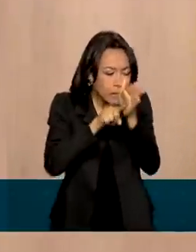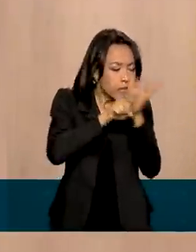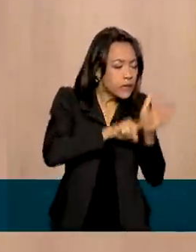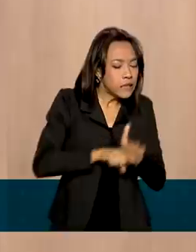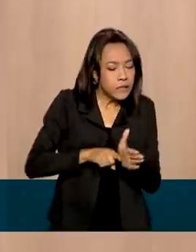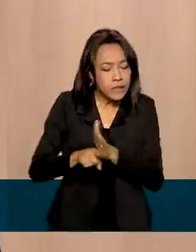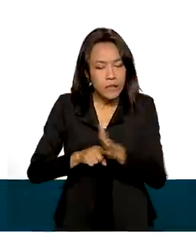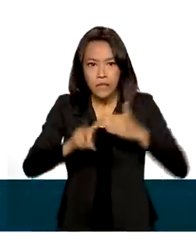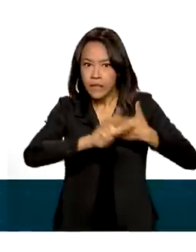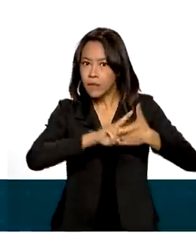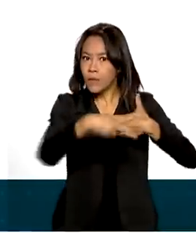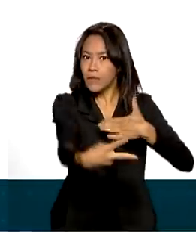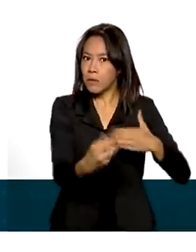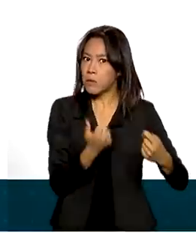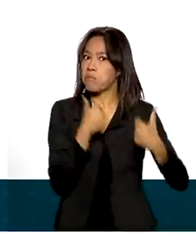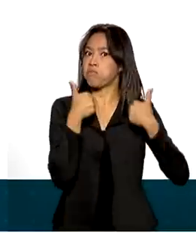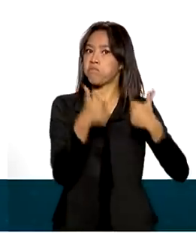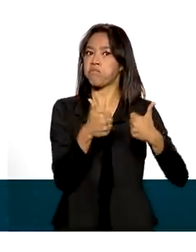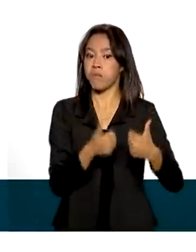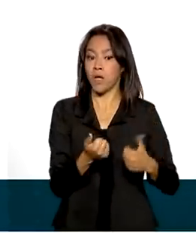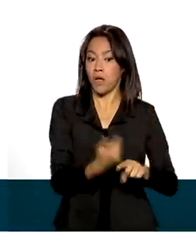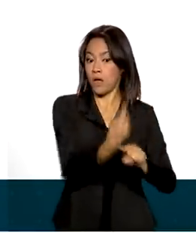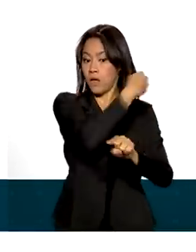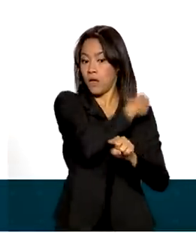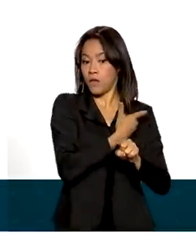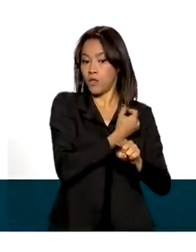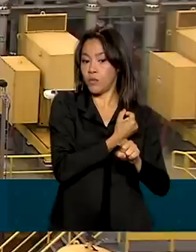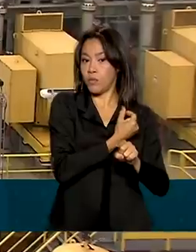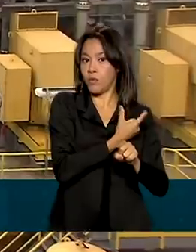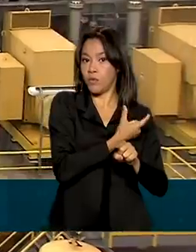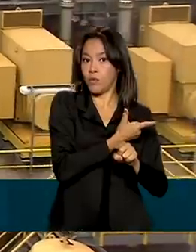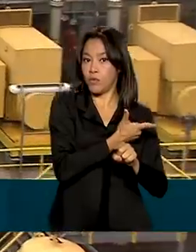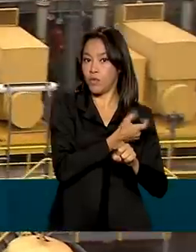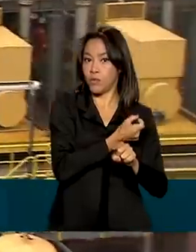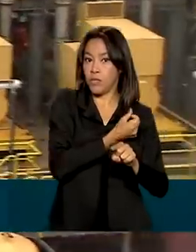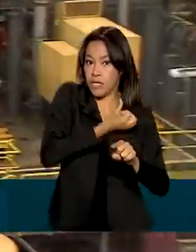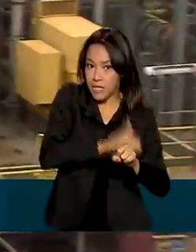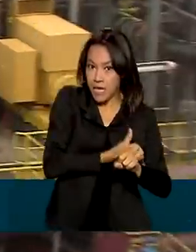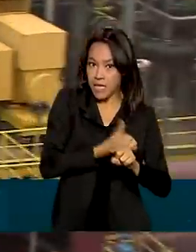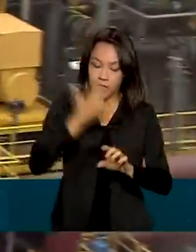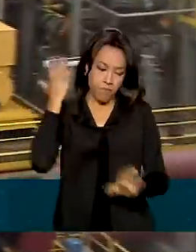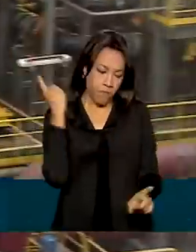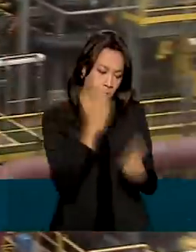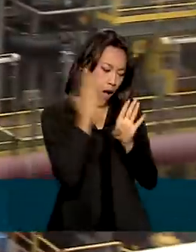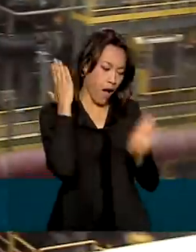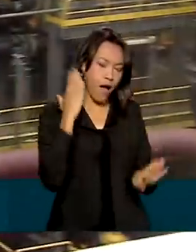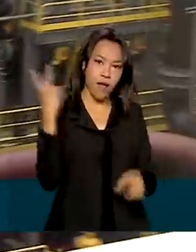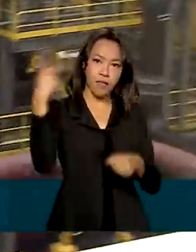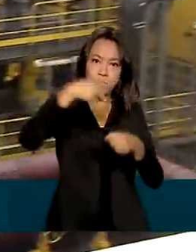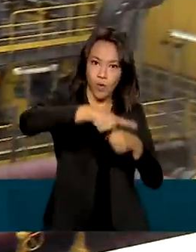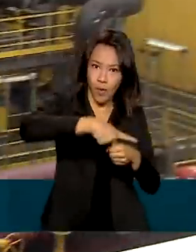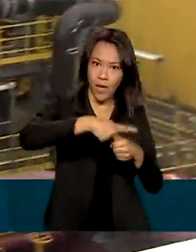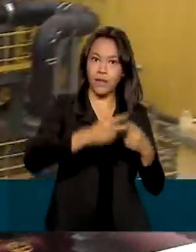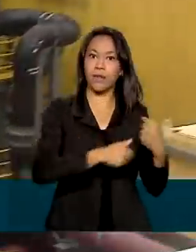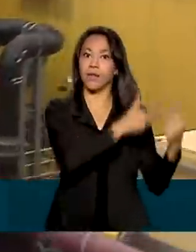resultados já apareceram. Em 2006 foi feita a primeira descoberta da Petrobras e em 2010 começou